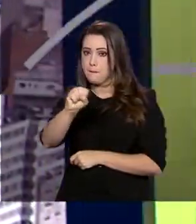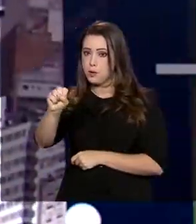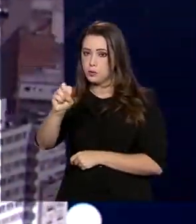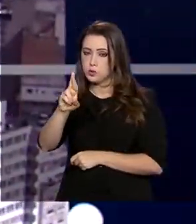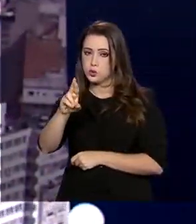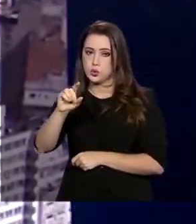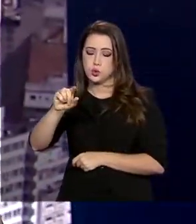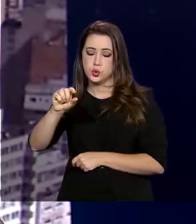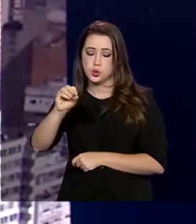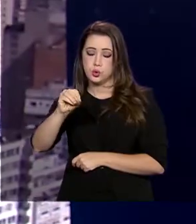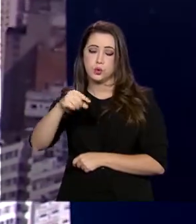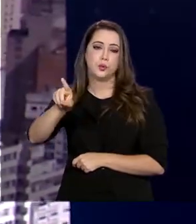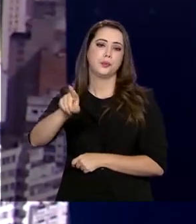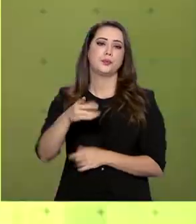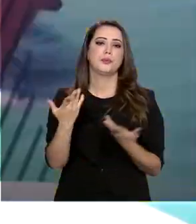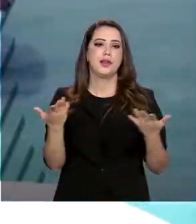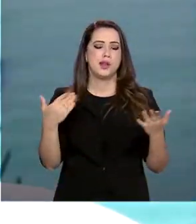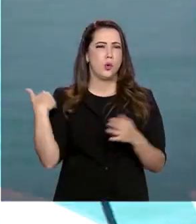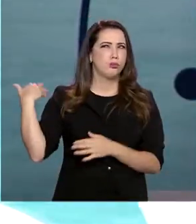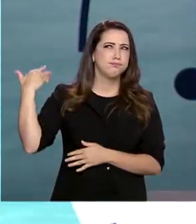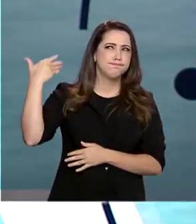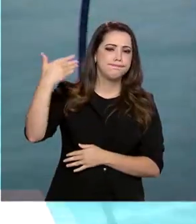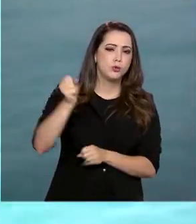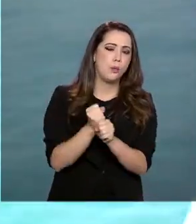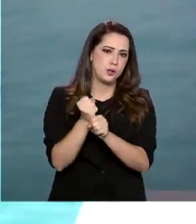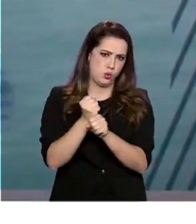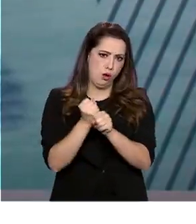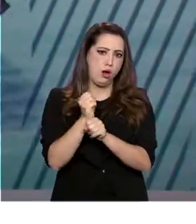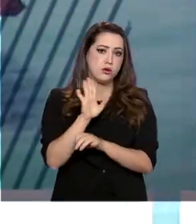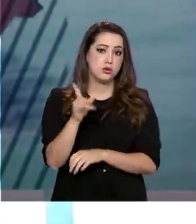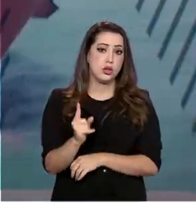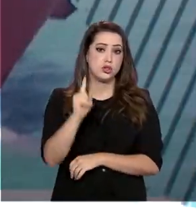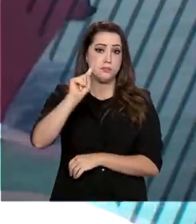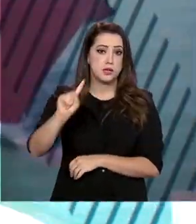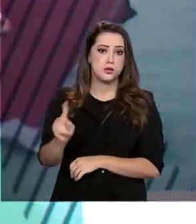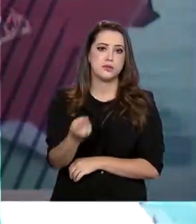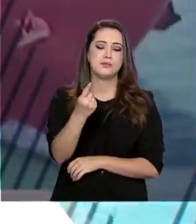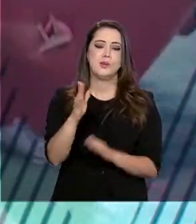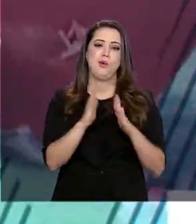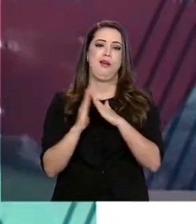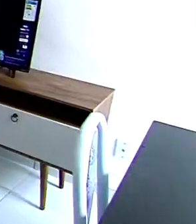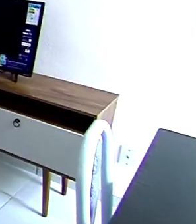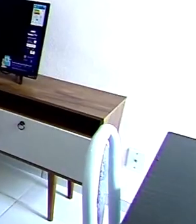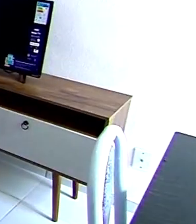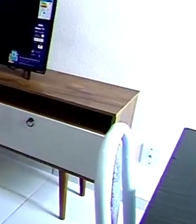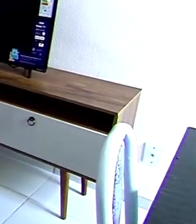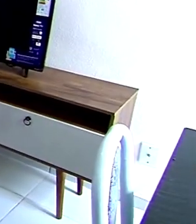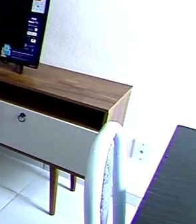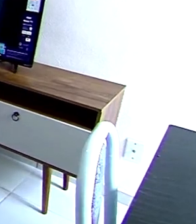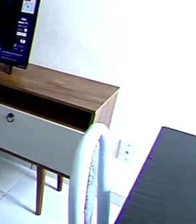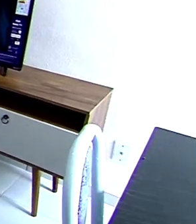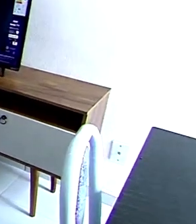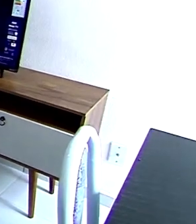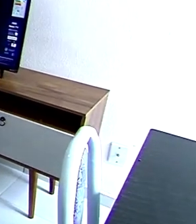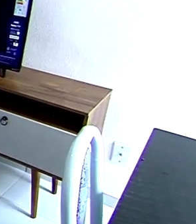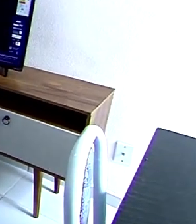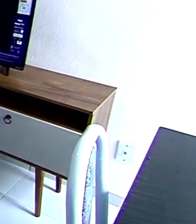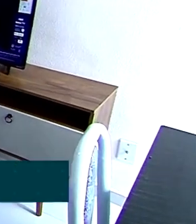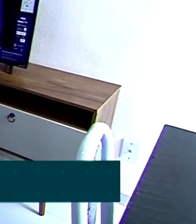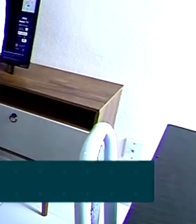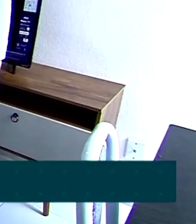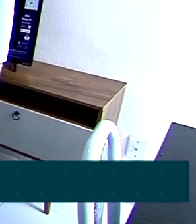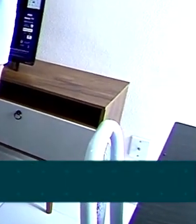agora, mais de 600 mil unidades habitacionais foram entregues em todo o país. Foram entregues 300